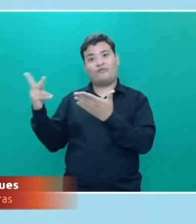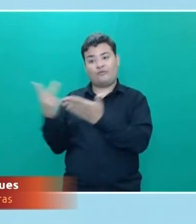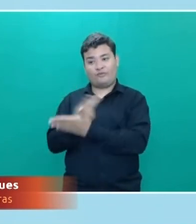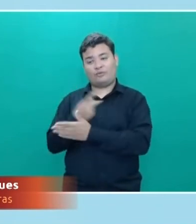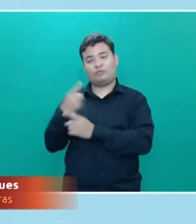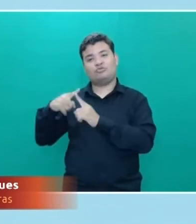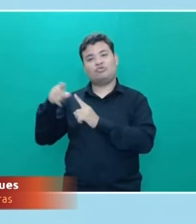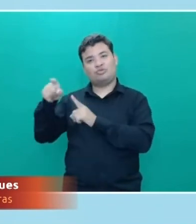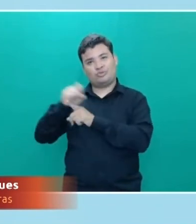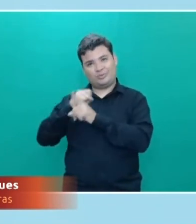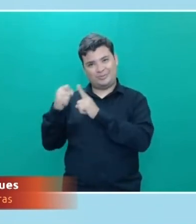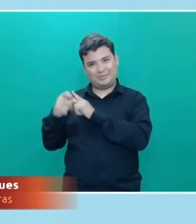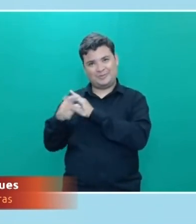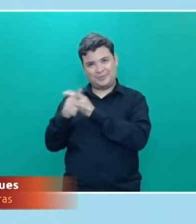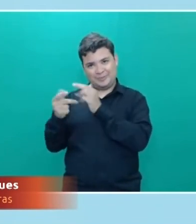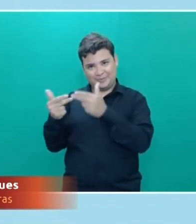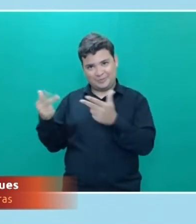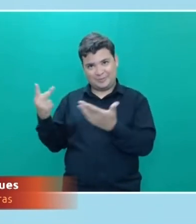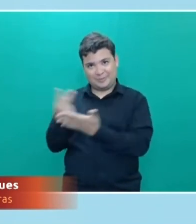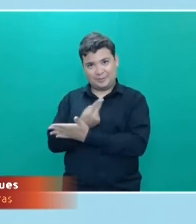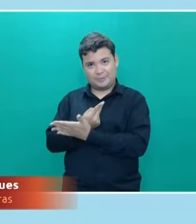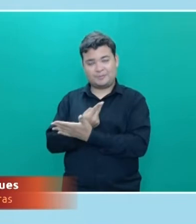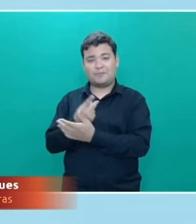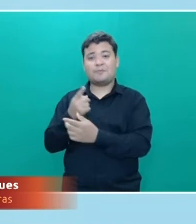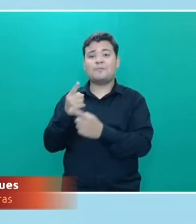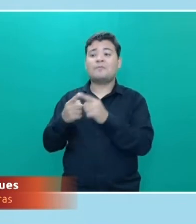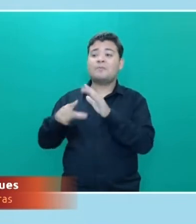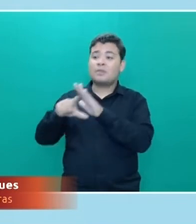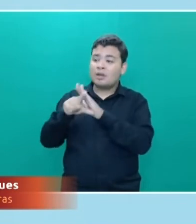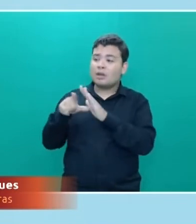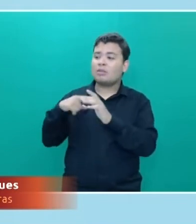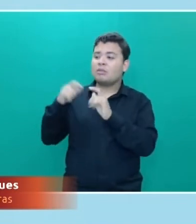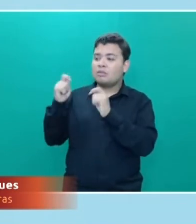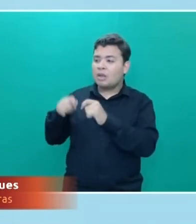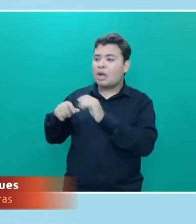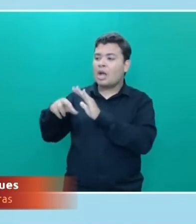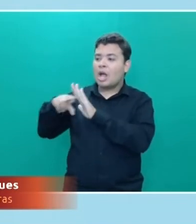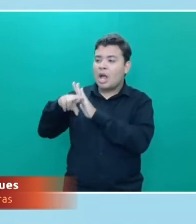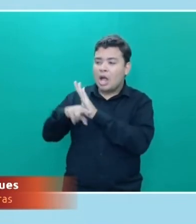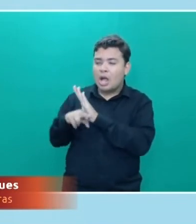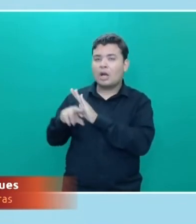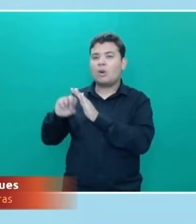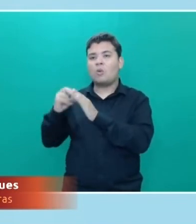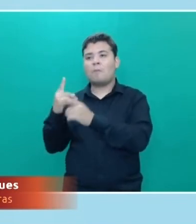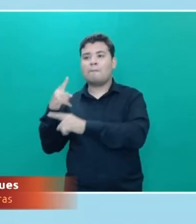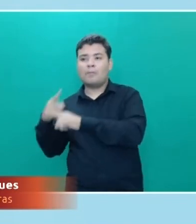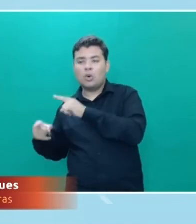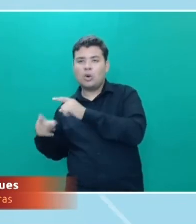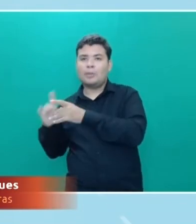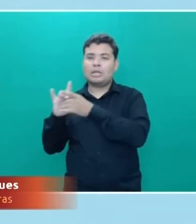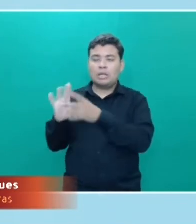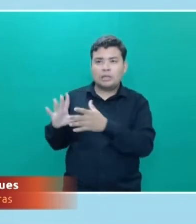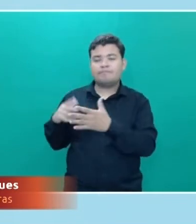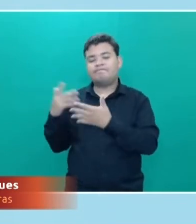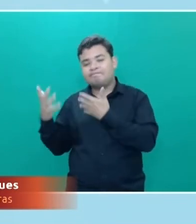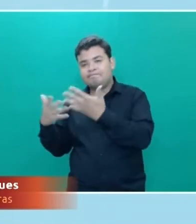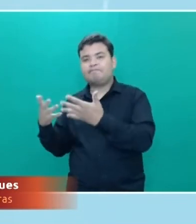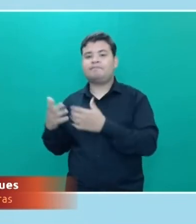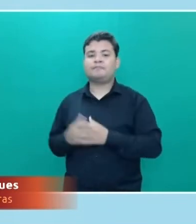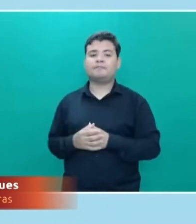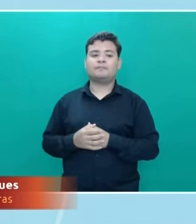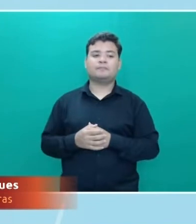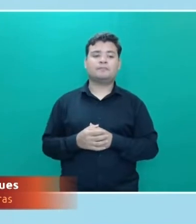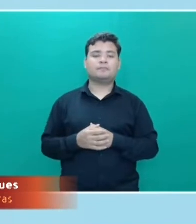regulamentar, né, a proibir ou liberar determinado ato fato social. Os nossos legisladores,